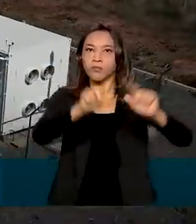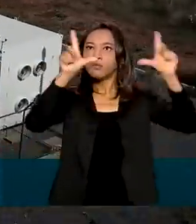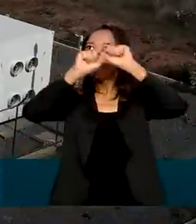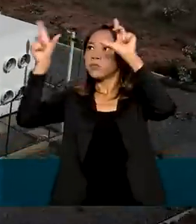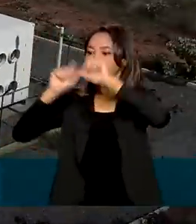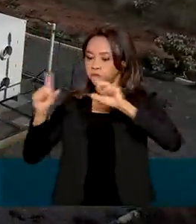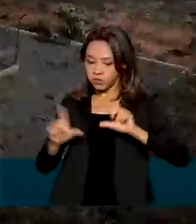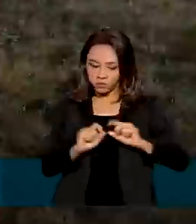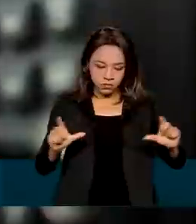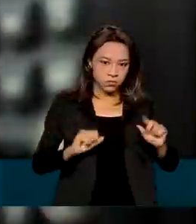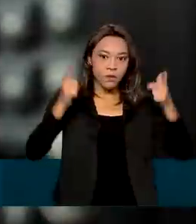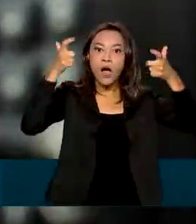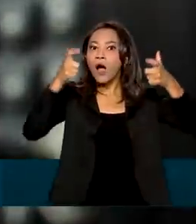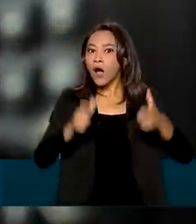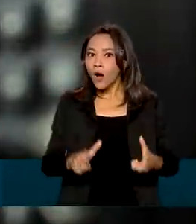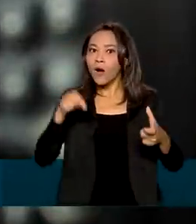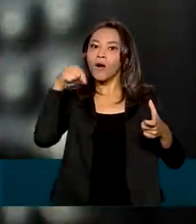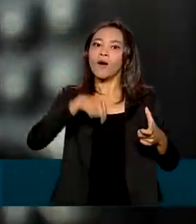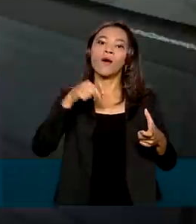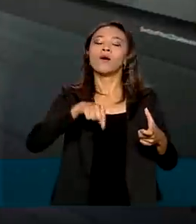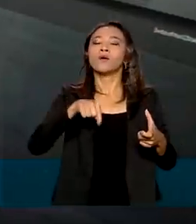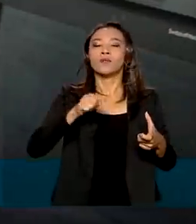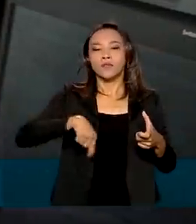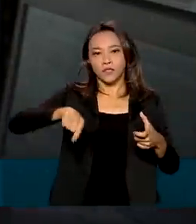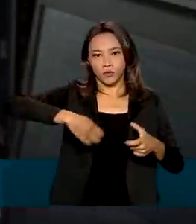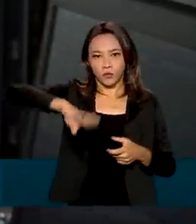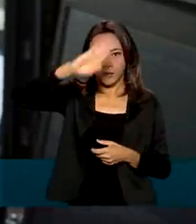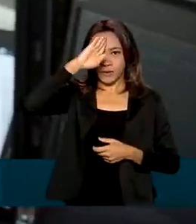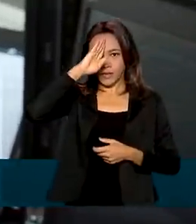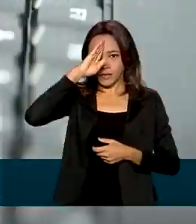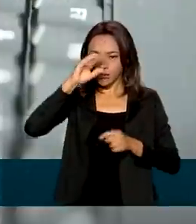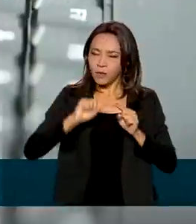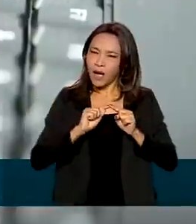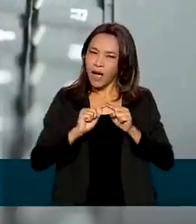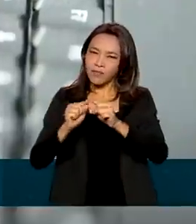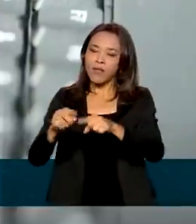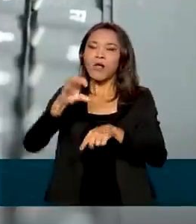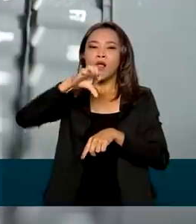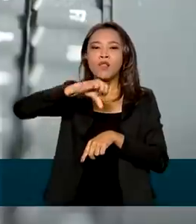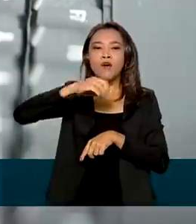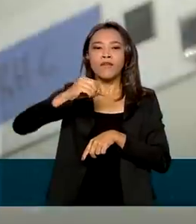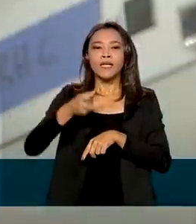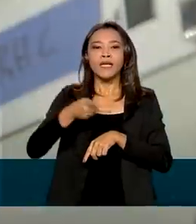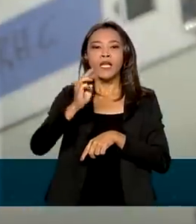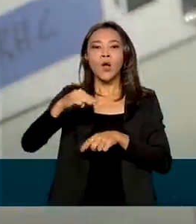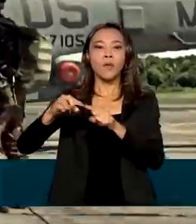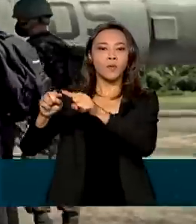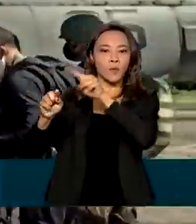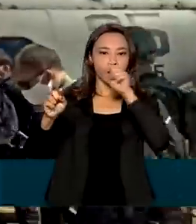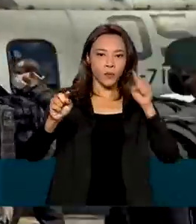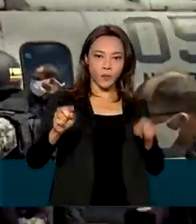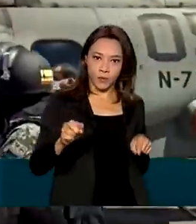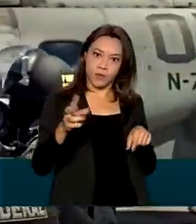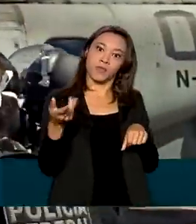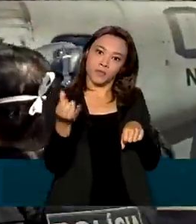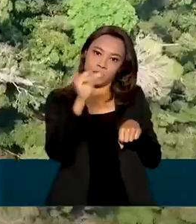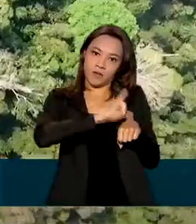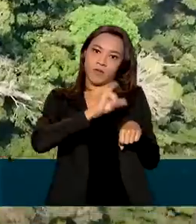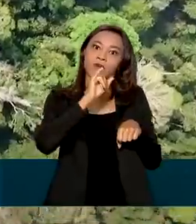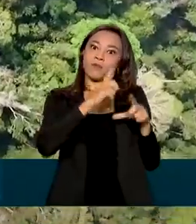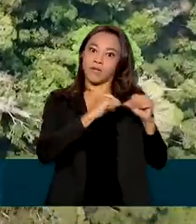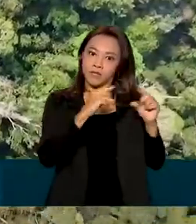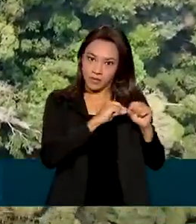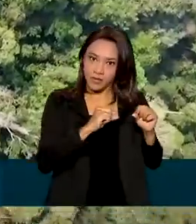Exército, em Formosa, a 90 quilômetros de Brasília. Por meio de sistemas óticos e de radares,